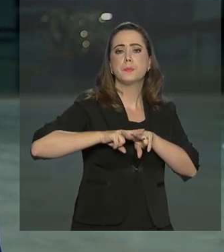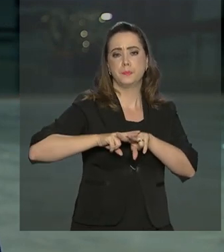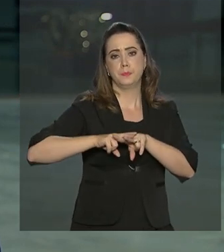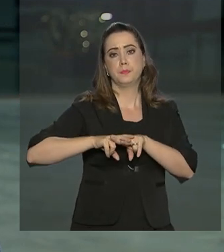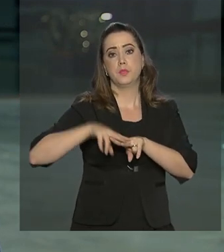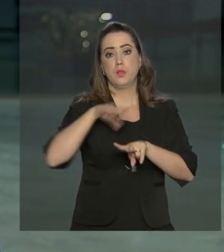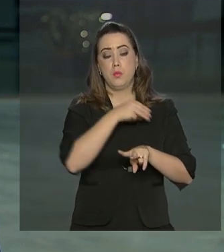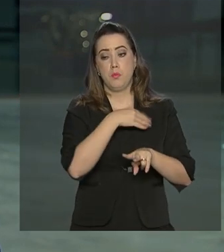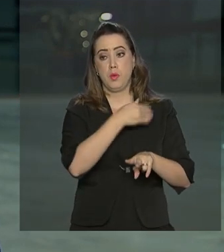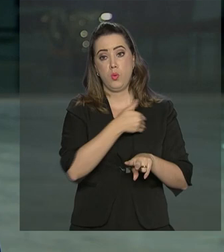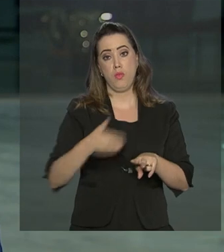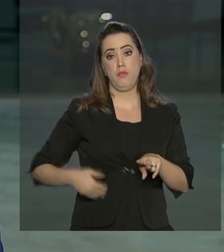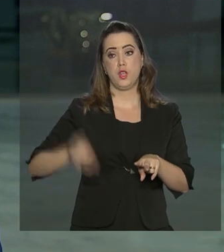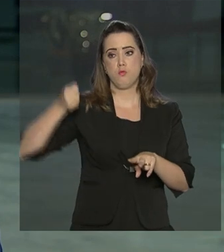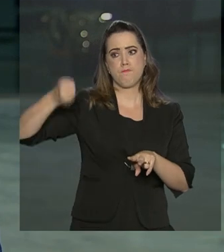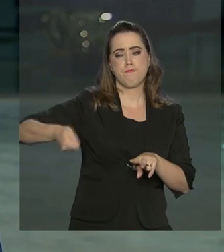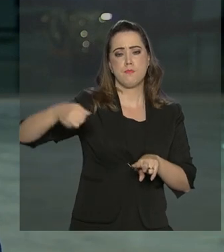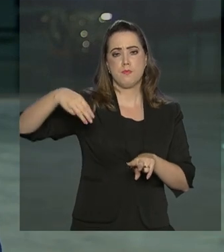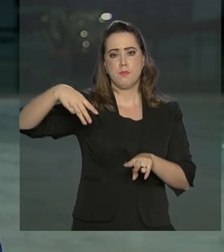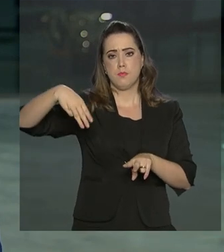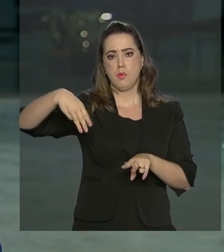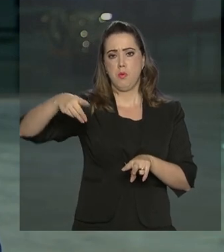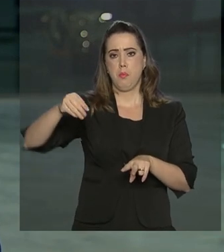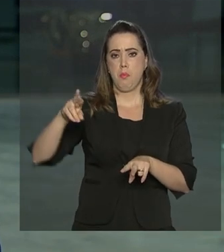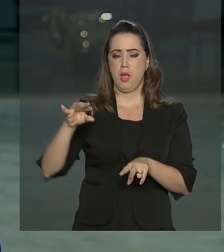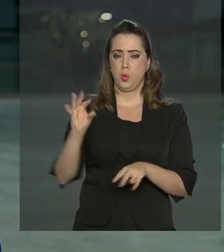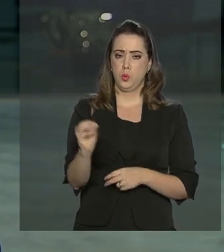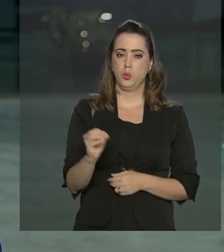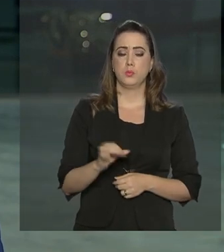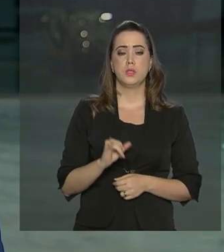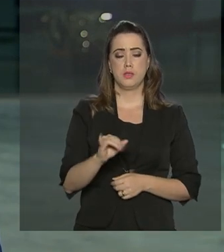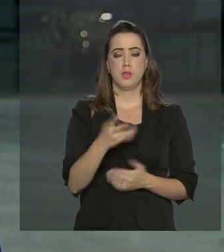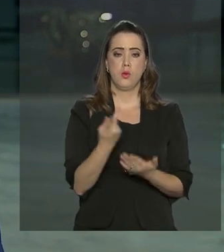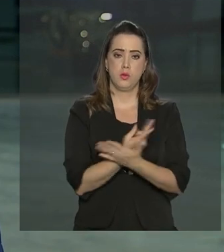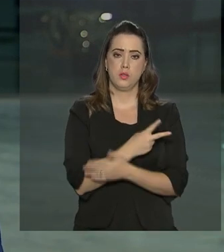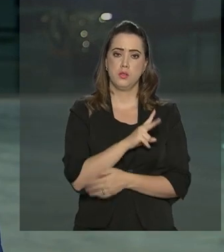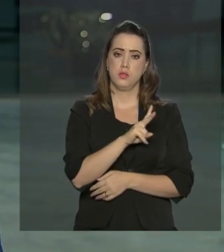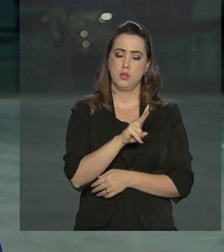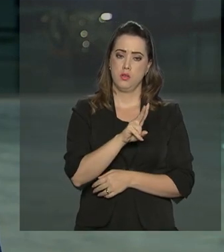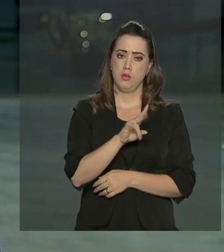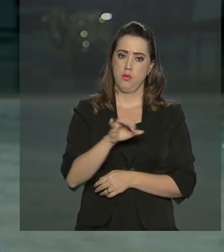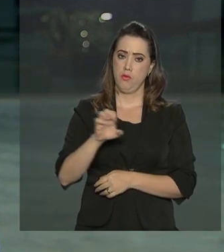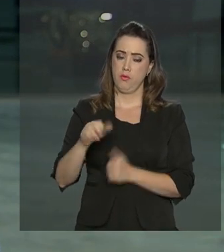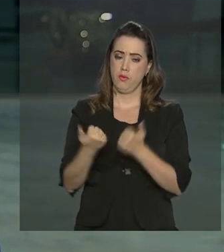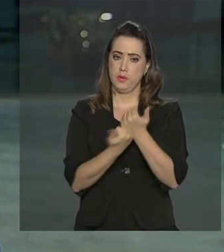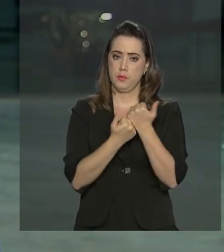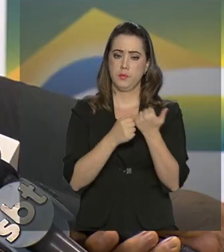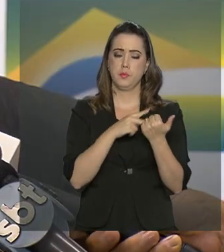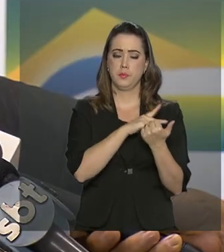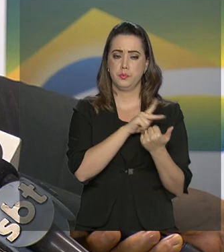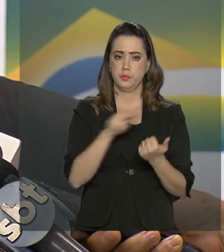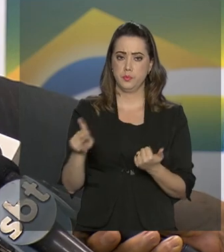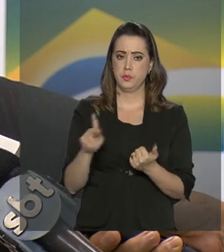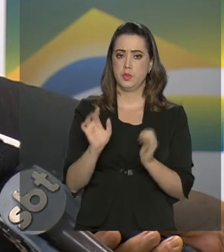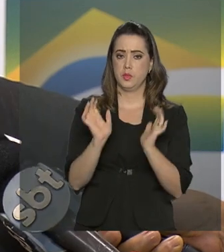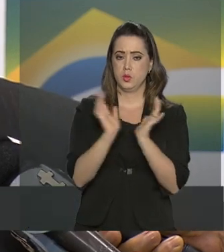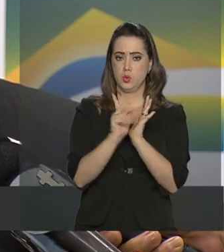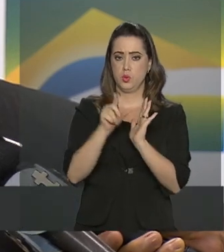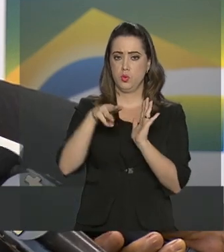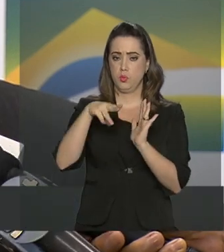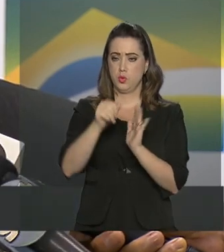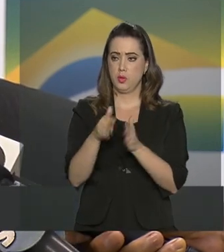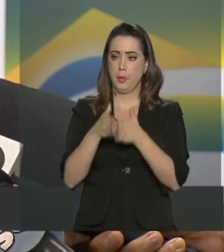Caso a prisão aconteça, o vice-presidente Hamilton Mourão disse que irá recorrer ao Grupo de Lima. Qualquer